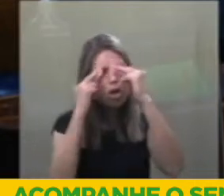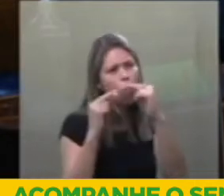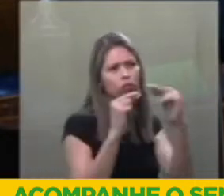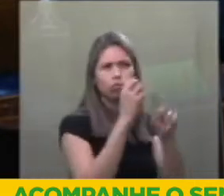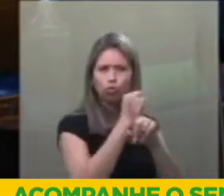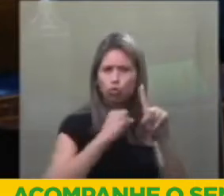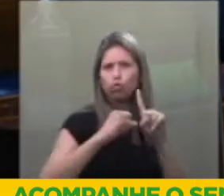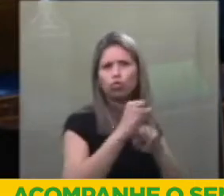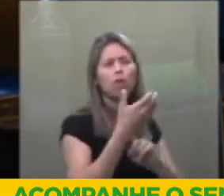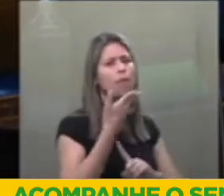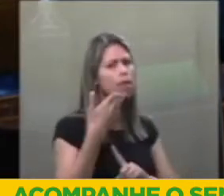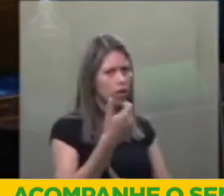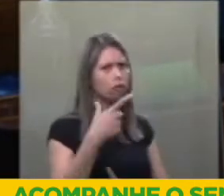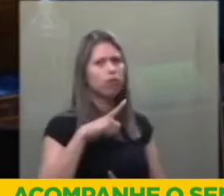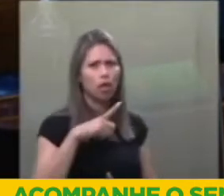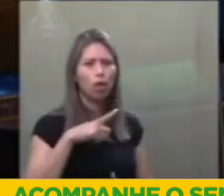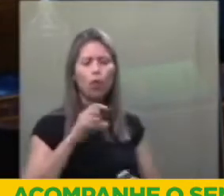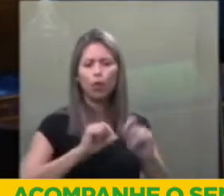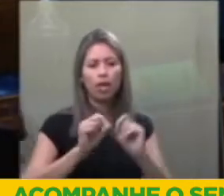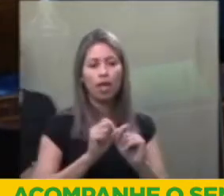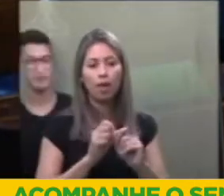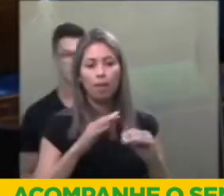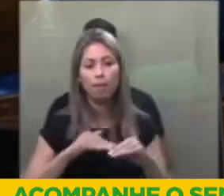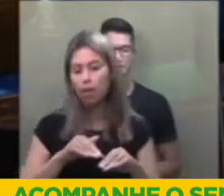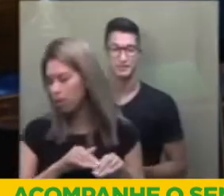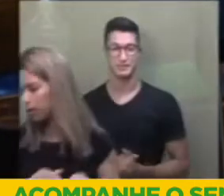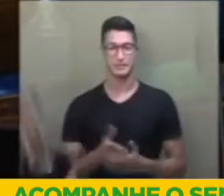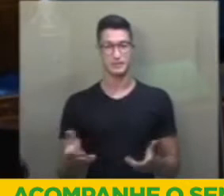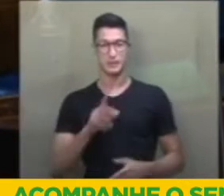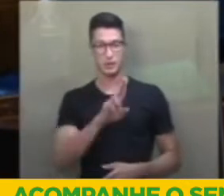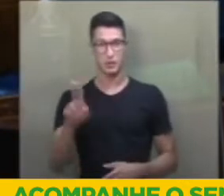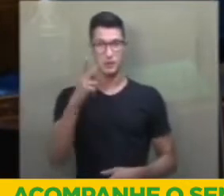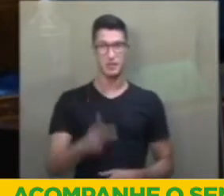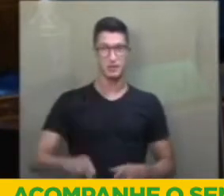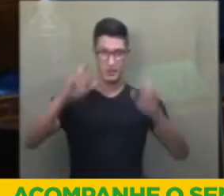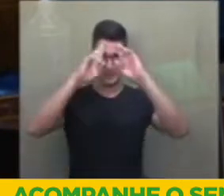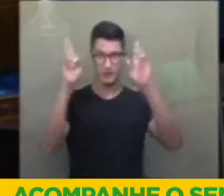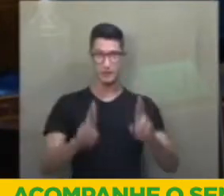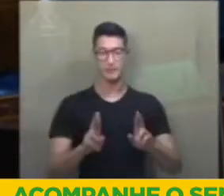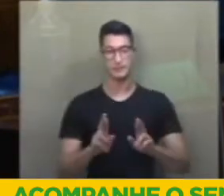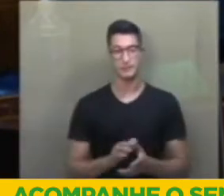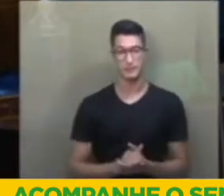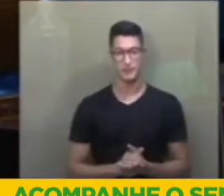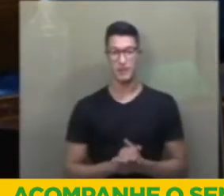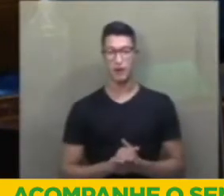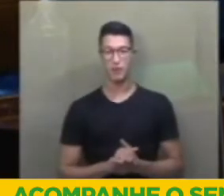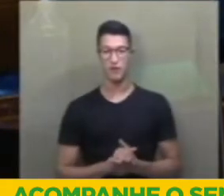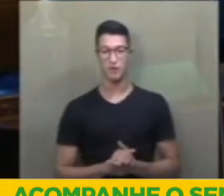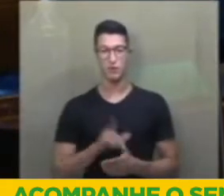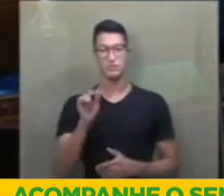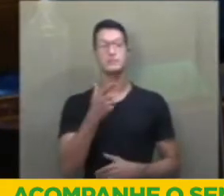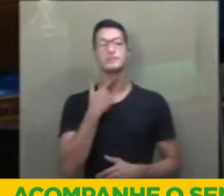temos a obrigação da sinceridade, pelo menos, em nome desse respeito. O que se